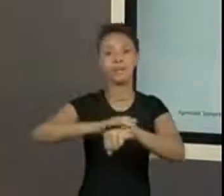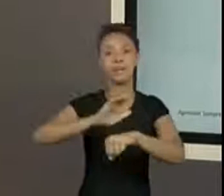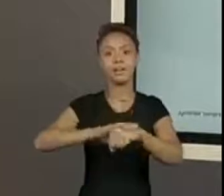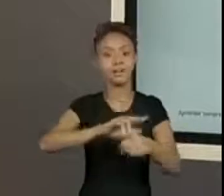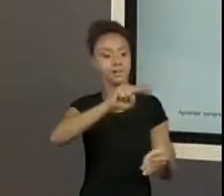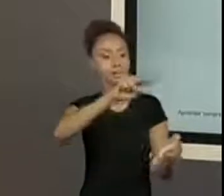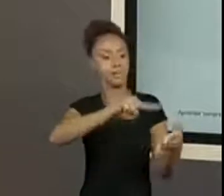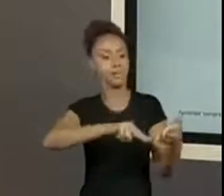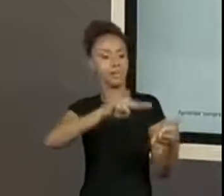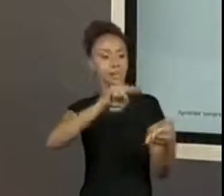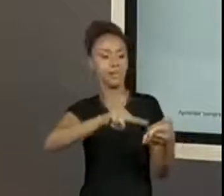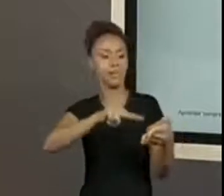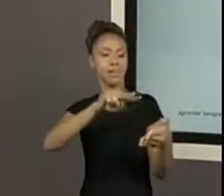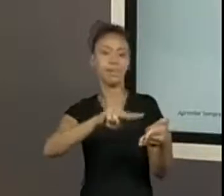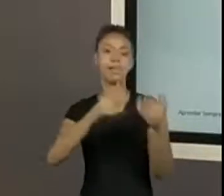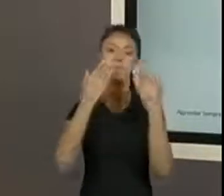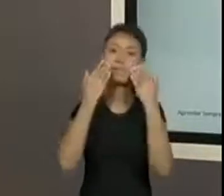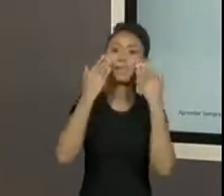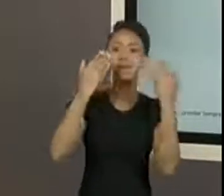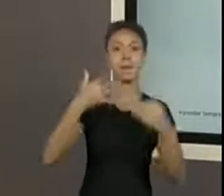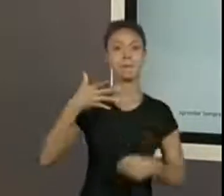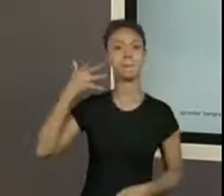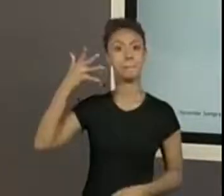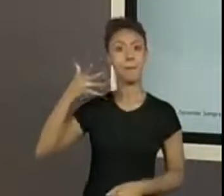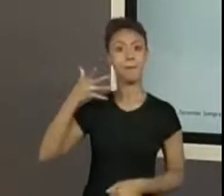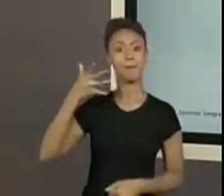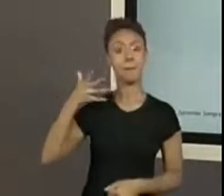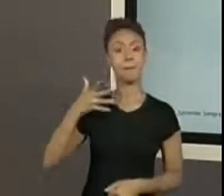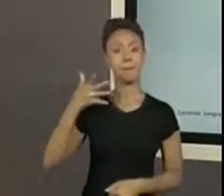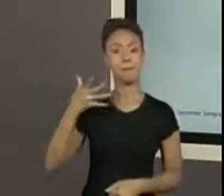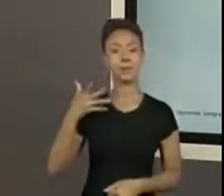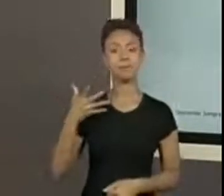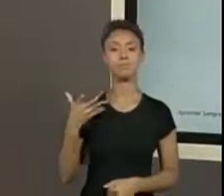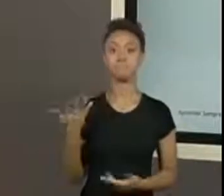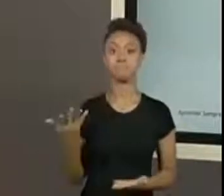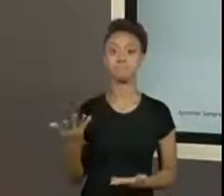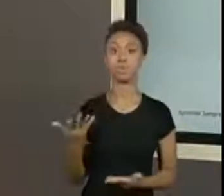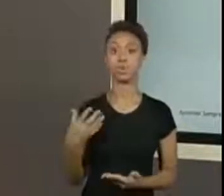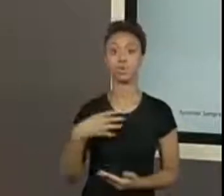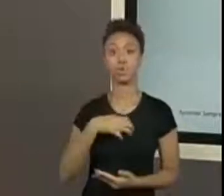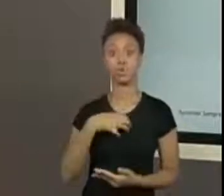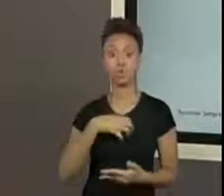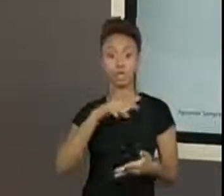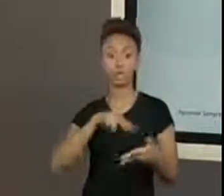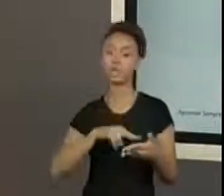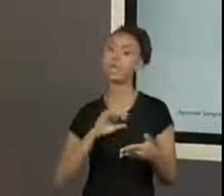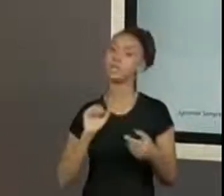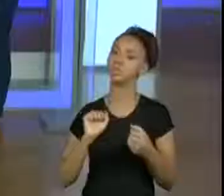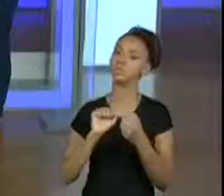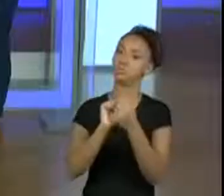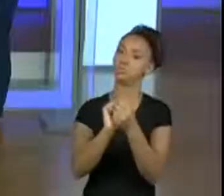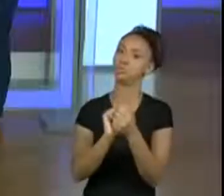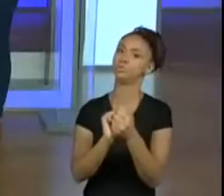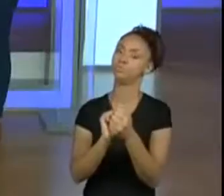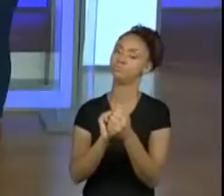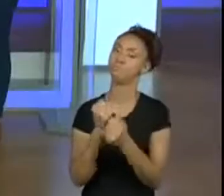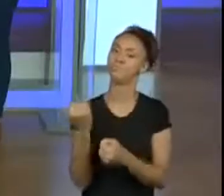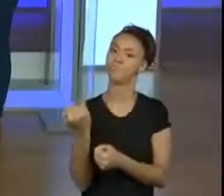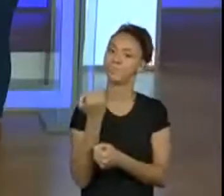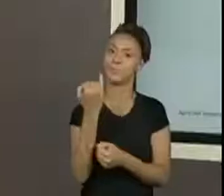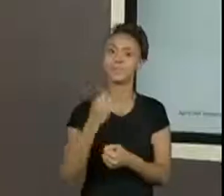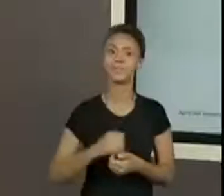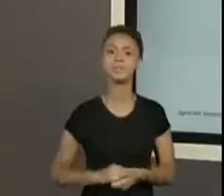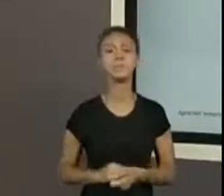mas a gente vai ter a leitura. E o caminho da leitura, criança e da escrita, é muito importante junto. Sim, com certeza. Poxa, aí eu